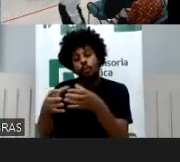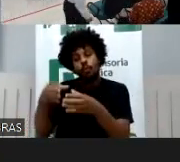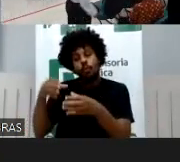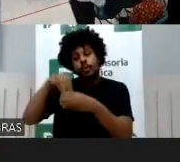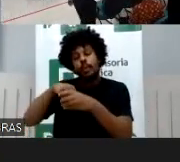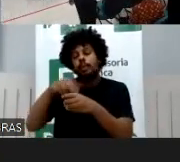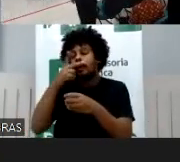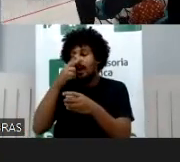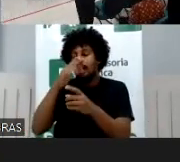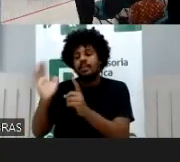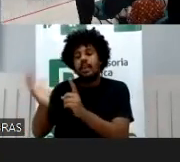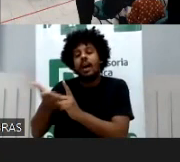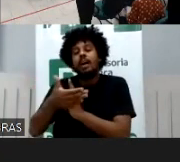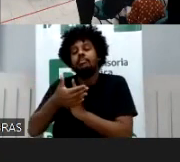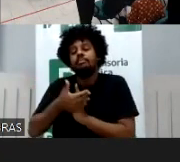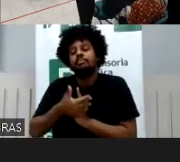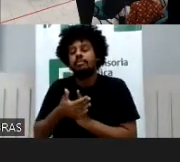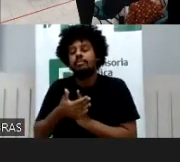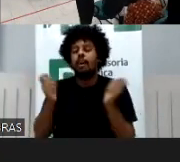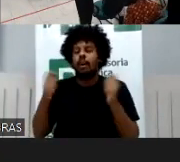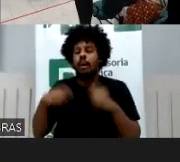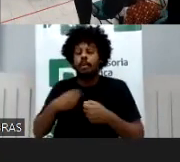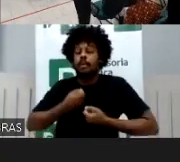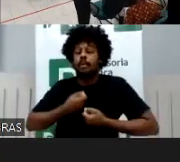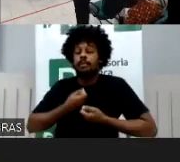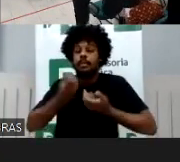acolhidos podendo se expressar e exercer